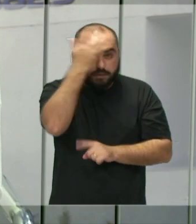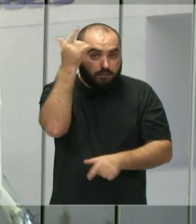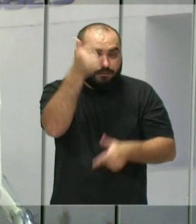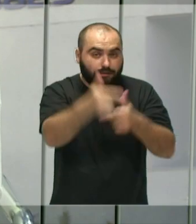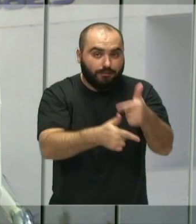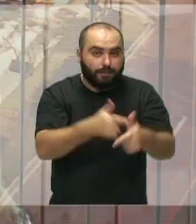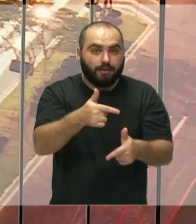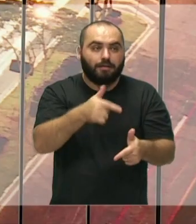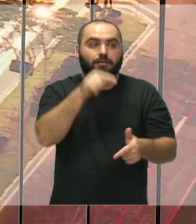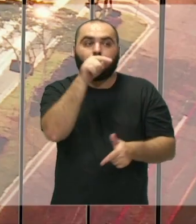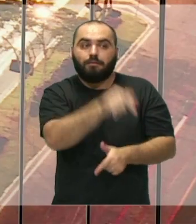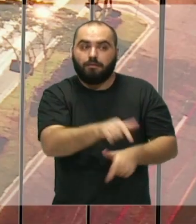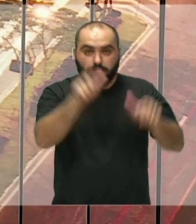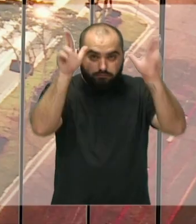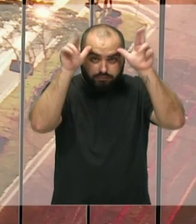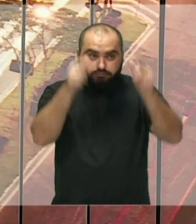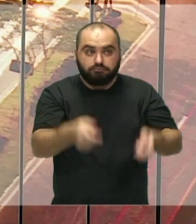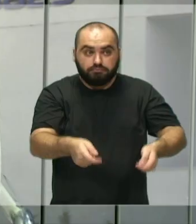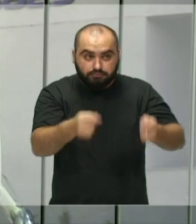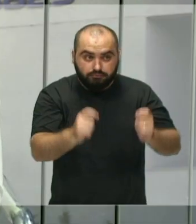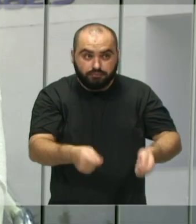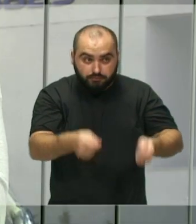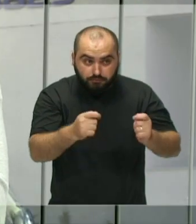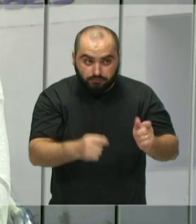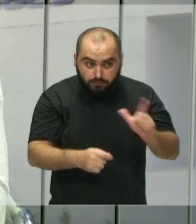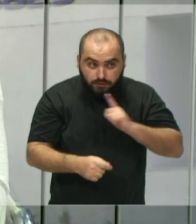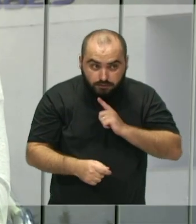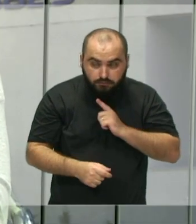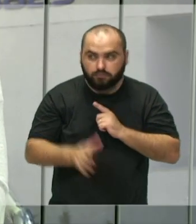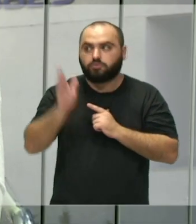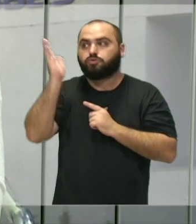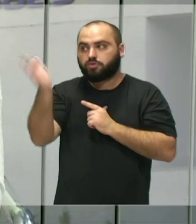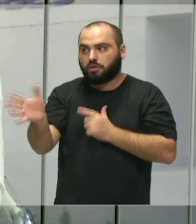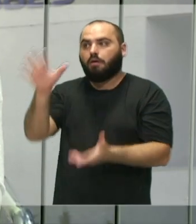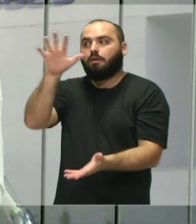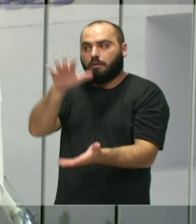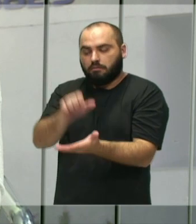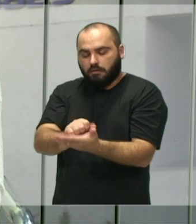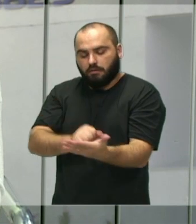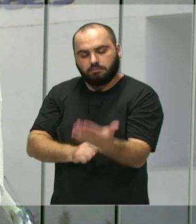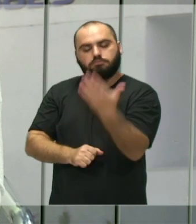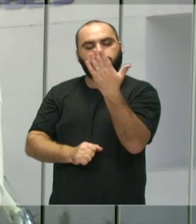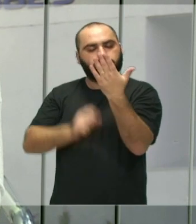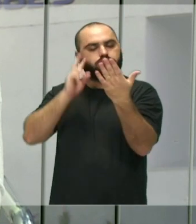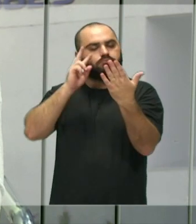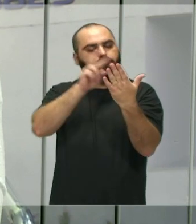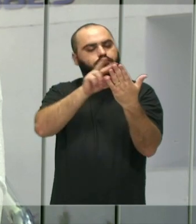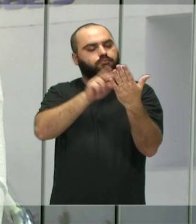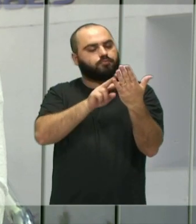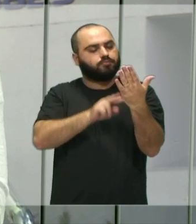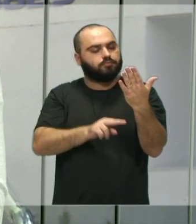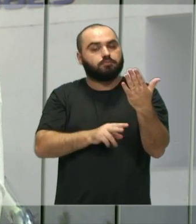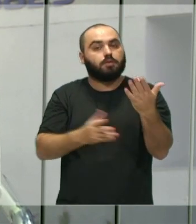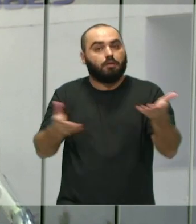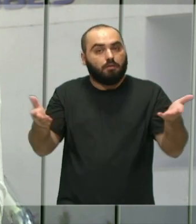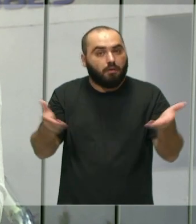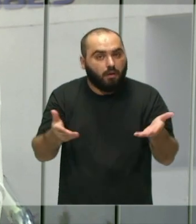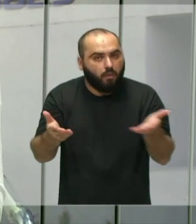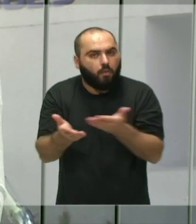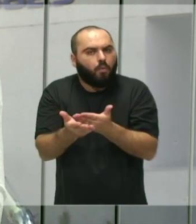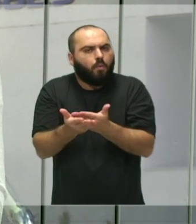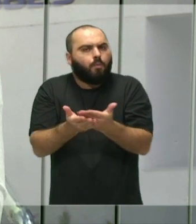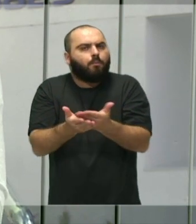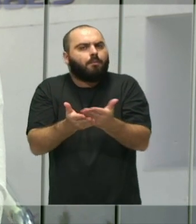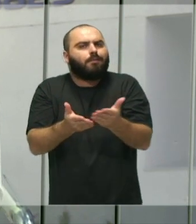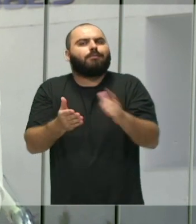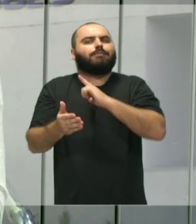com esses veículos de tração animal? A gente já está com o cadastro em mãos, né. E agora começam as reuniões para